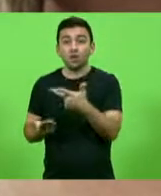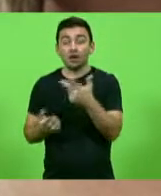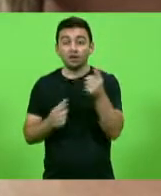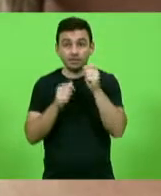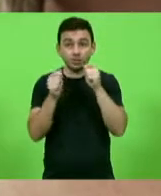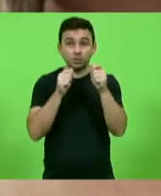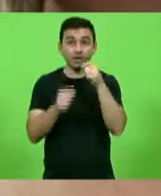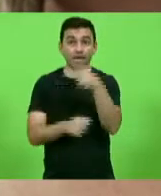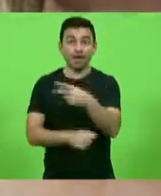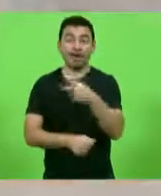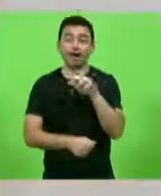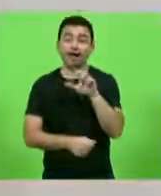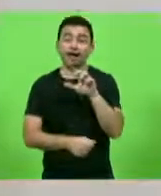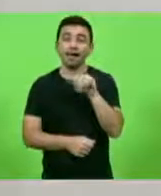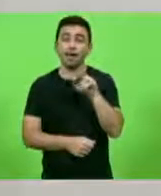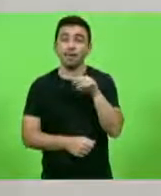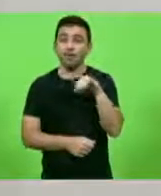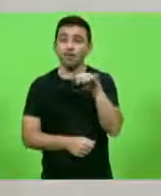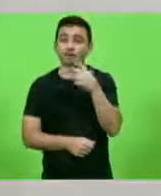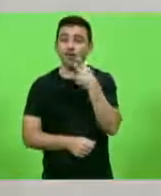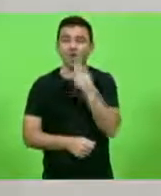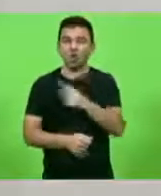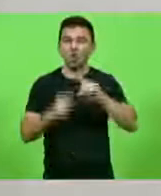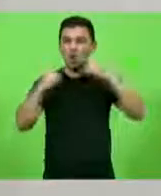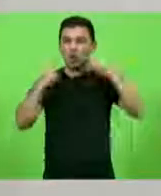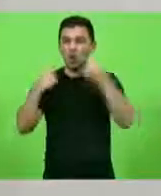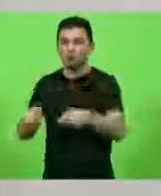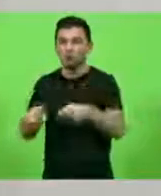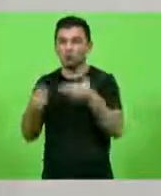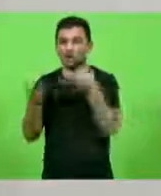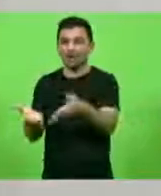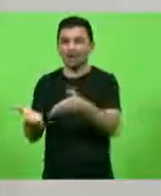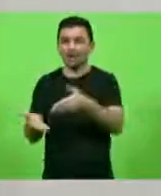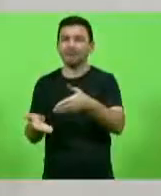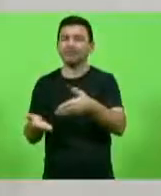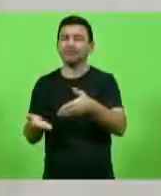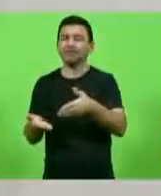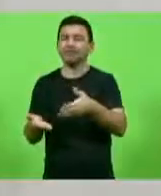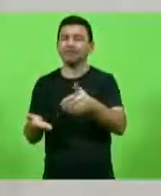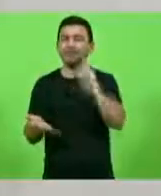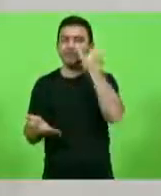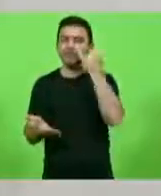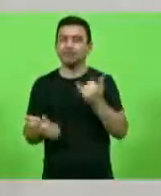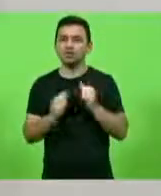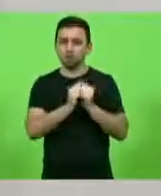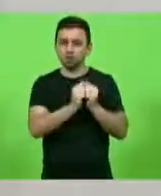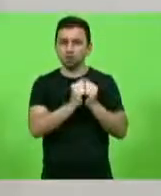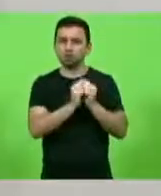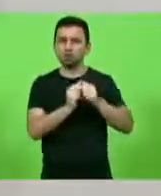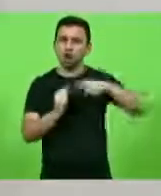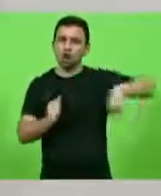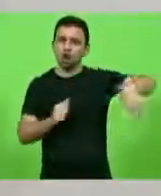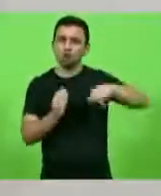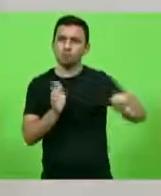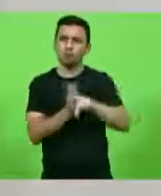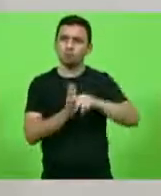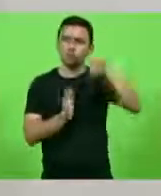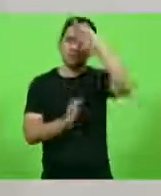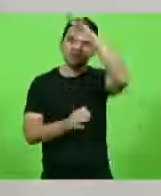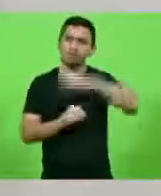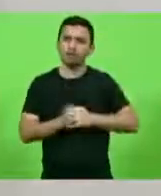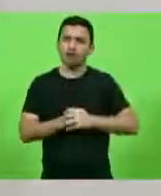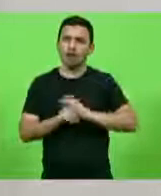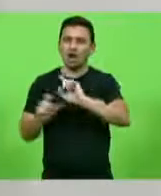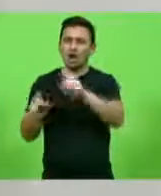deputada Carmen, está xingando o meu colega de partido, o maior bolsonarista junto comigo aqui, a duplinha, o casal do Bolsonaro aqui, está